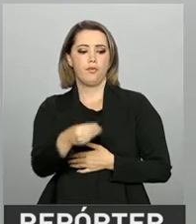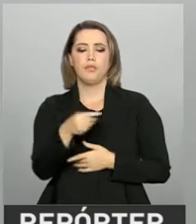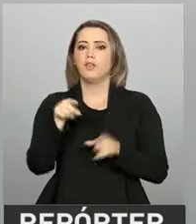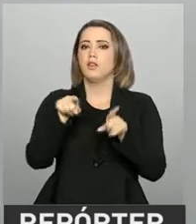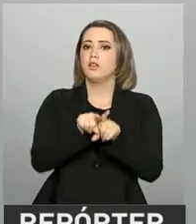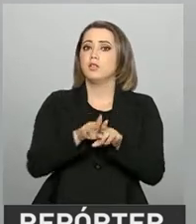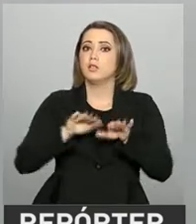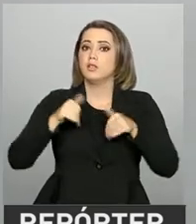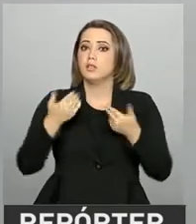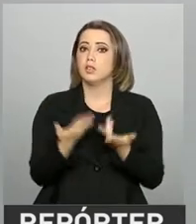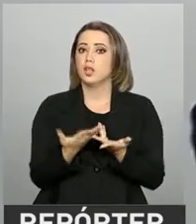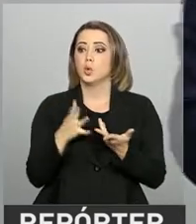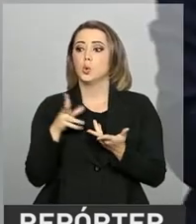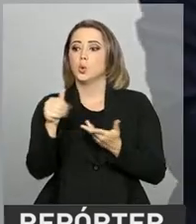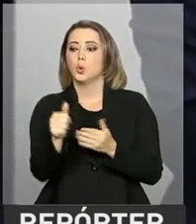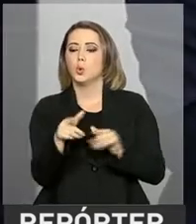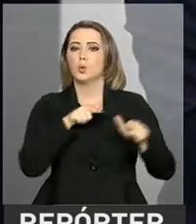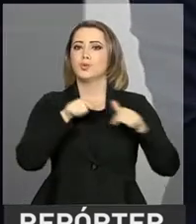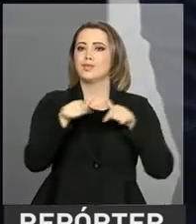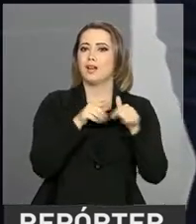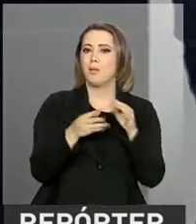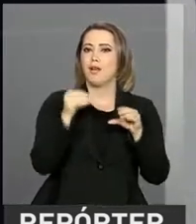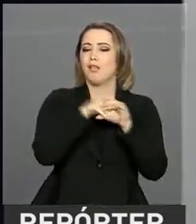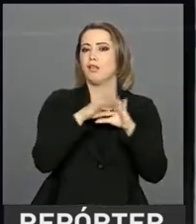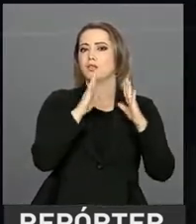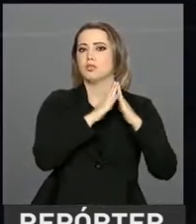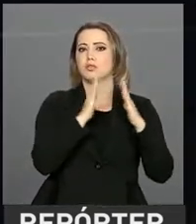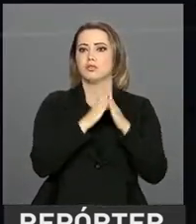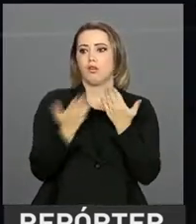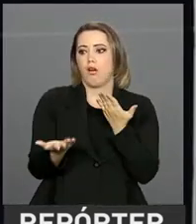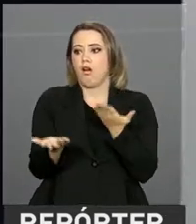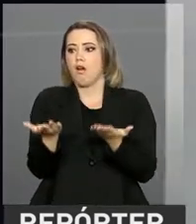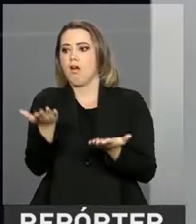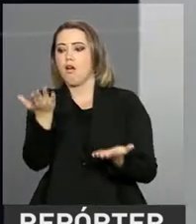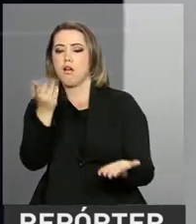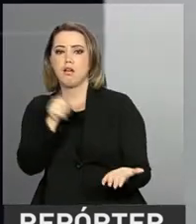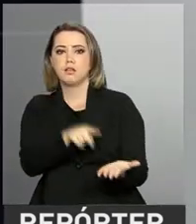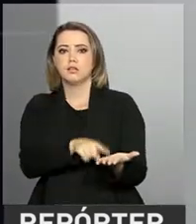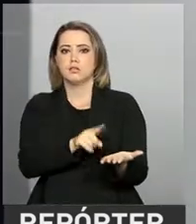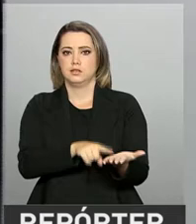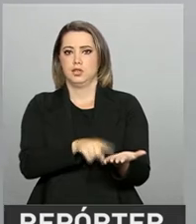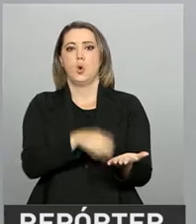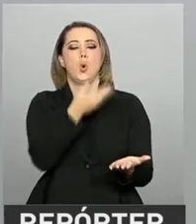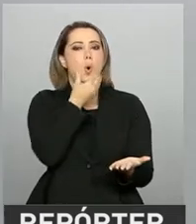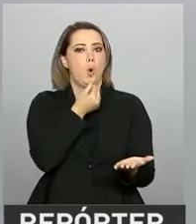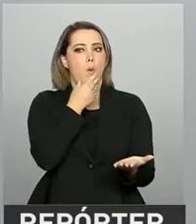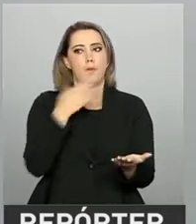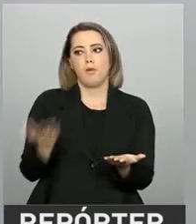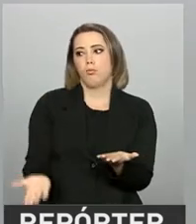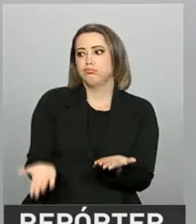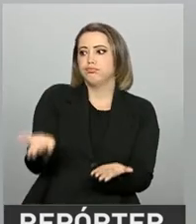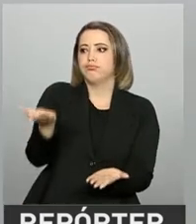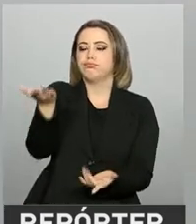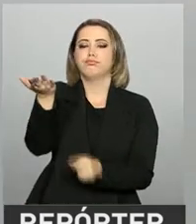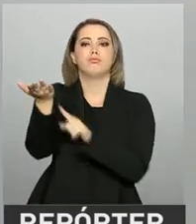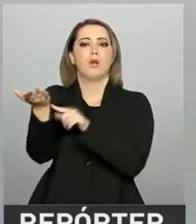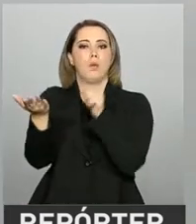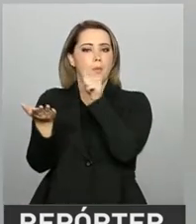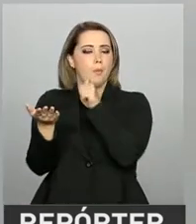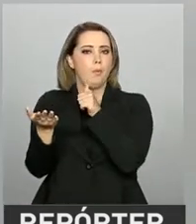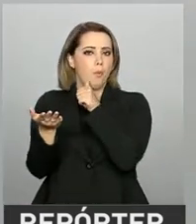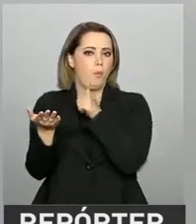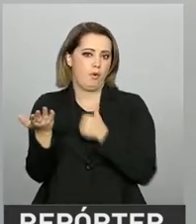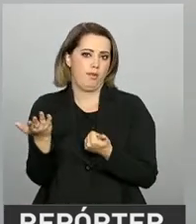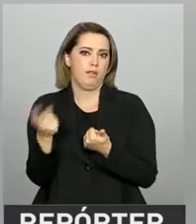e aí as tarefas domésticas passam a estar completamente desequilibradas em relação a homens e mulheres. Ou seja, ela assume boa parte dessas tarefas e os